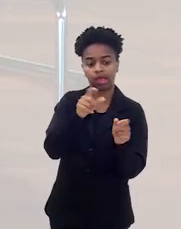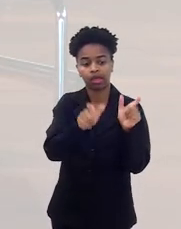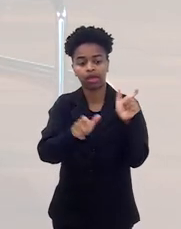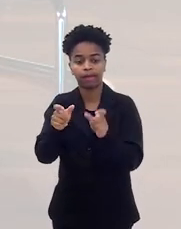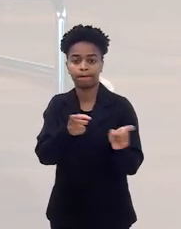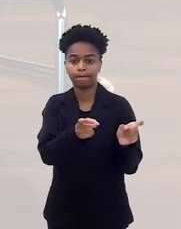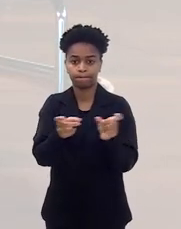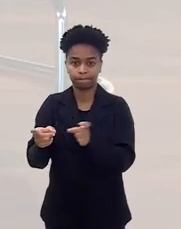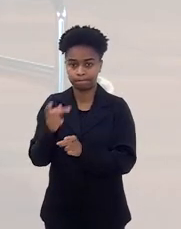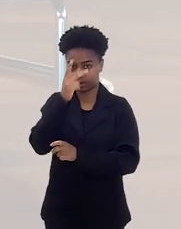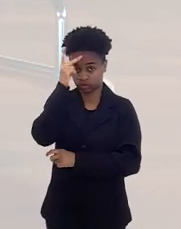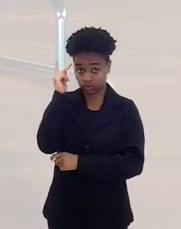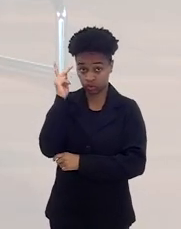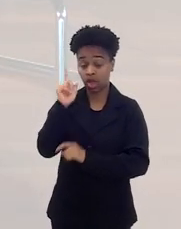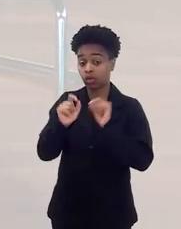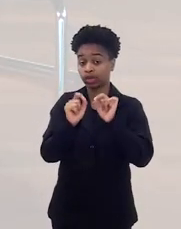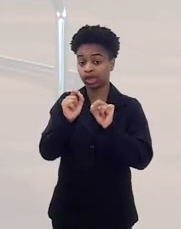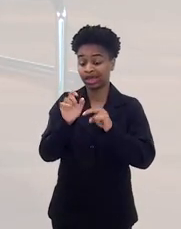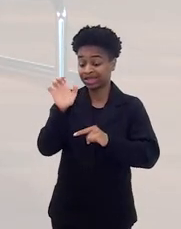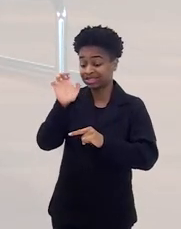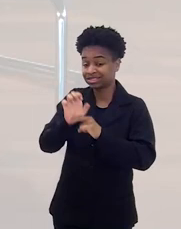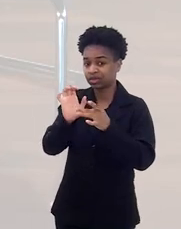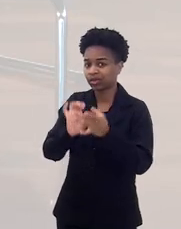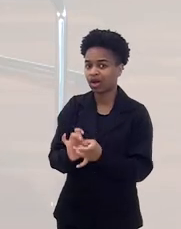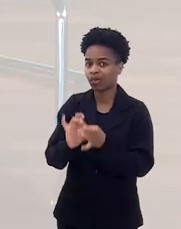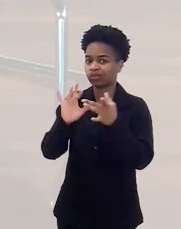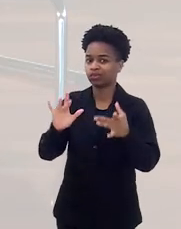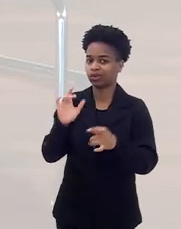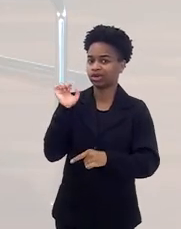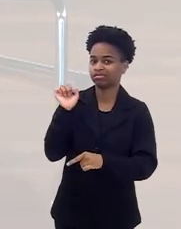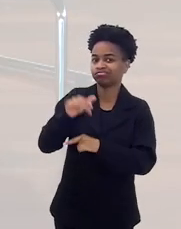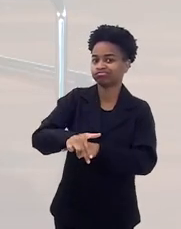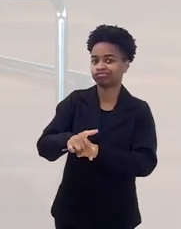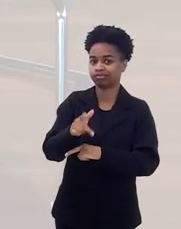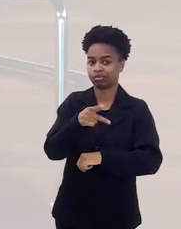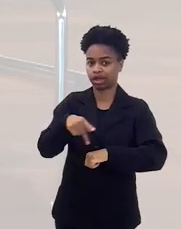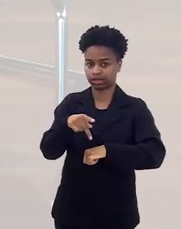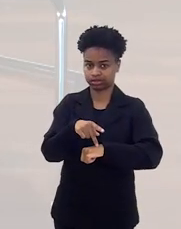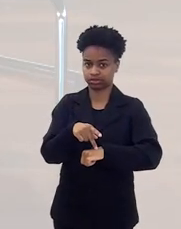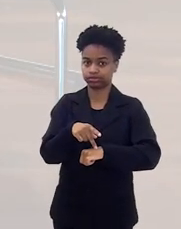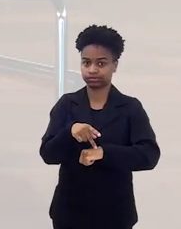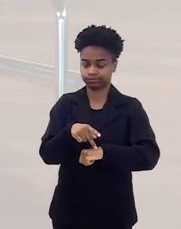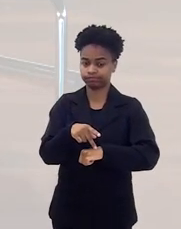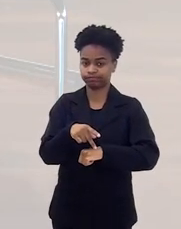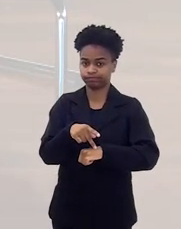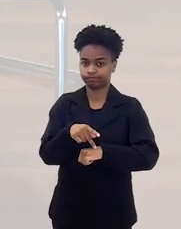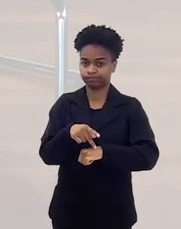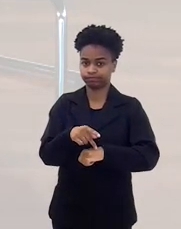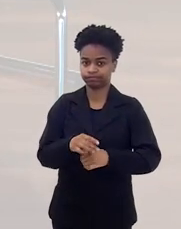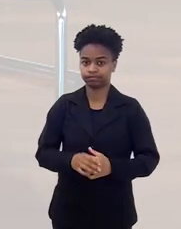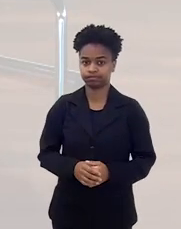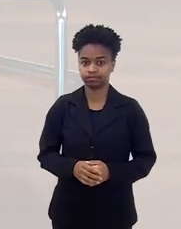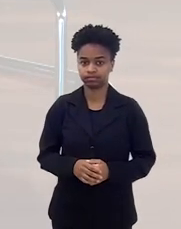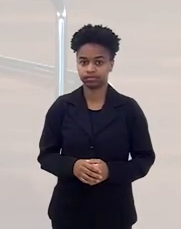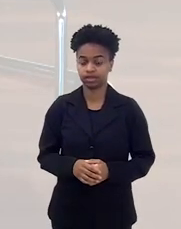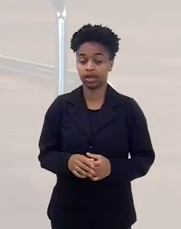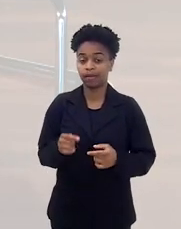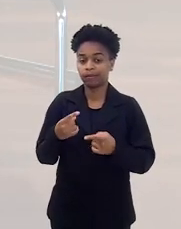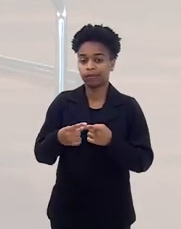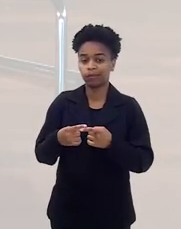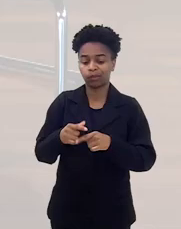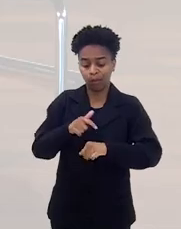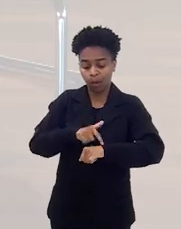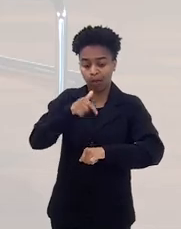pessoas, é a autorização do Estado, justamente, para fazer, para adentrar ao